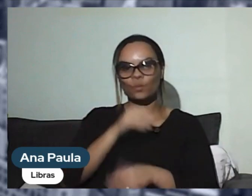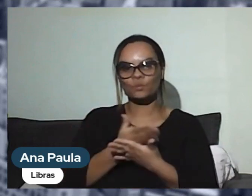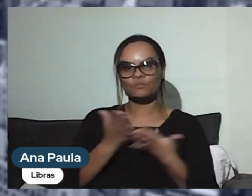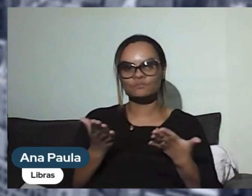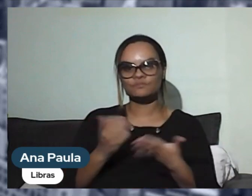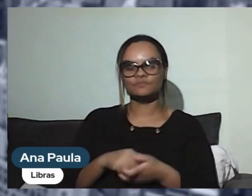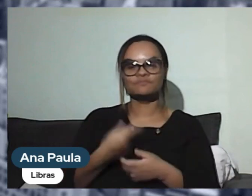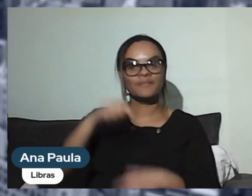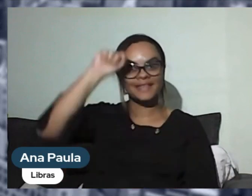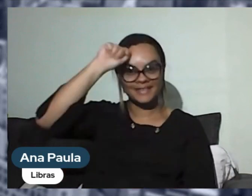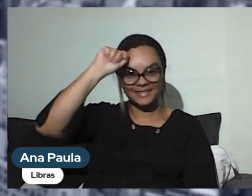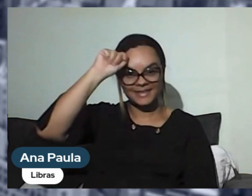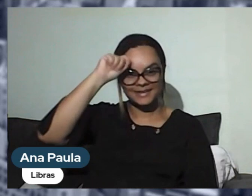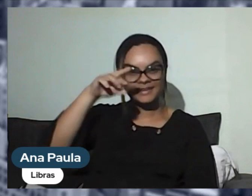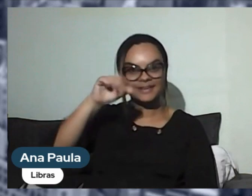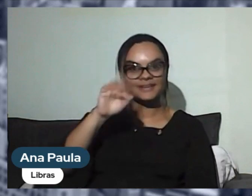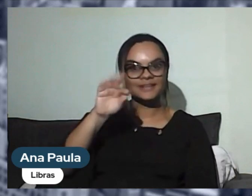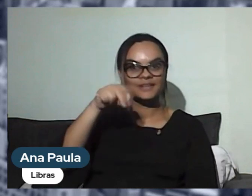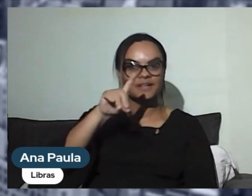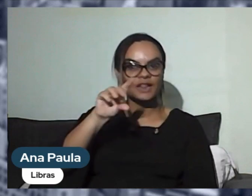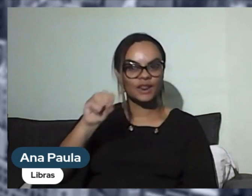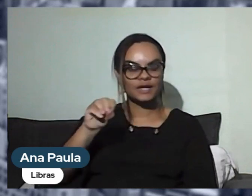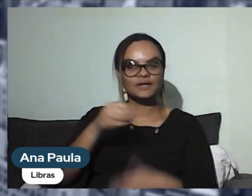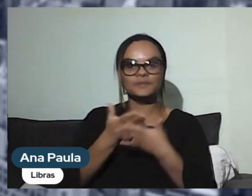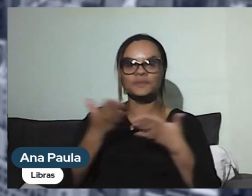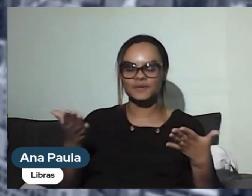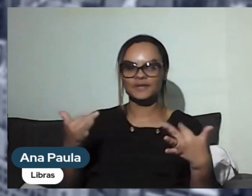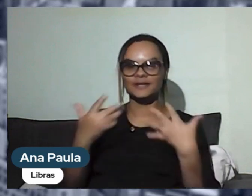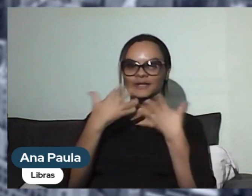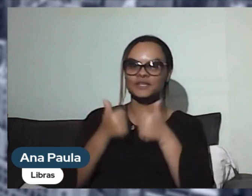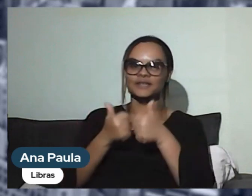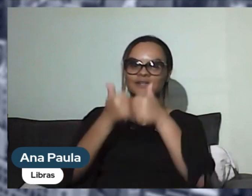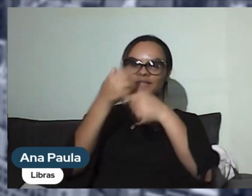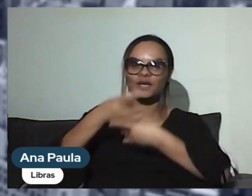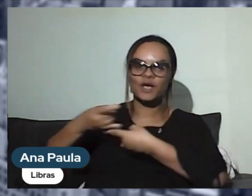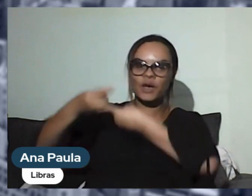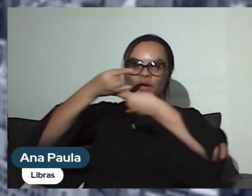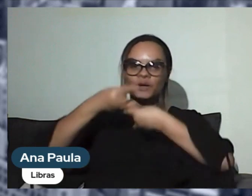noite, Ana. Boa noite, Fernanda. E aos demais, as pessoas que estão acompanhando a live aí.